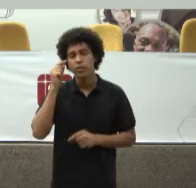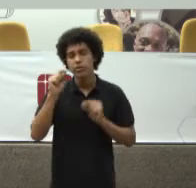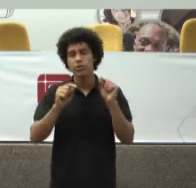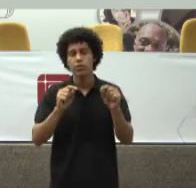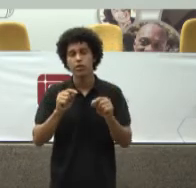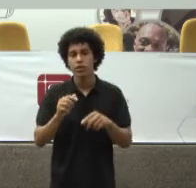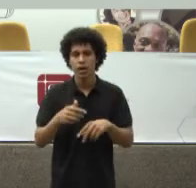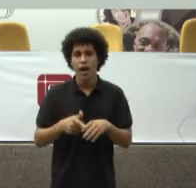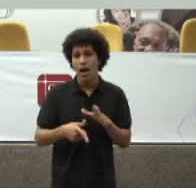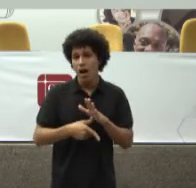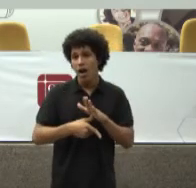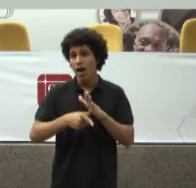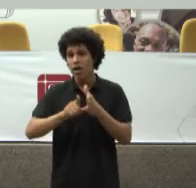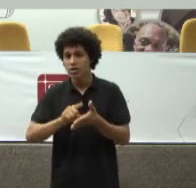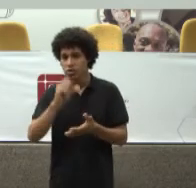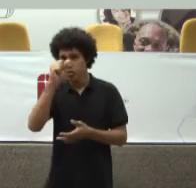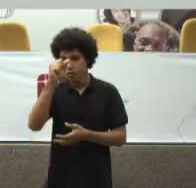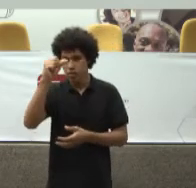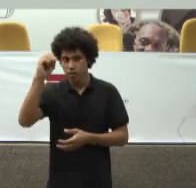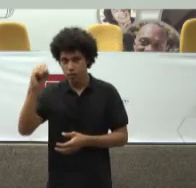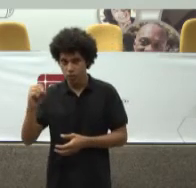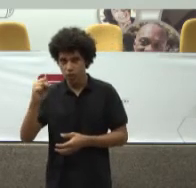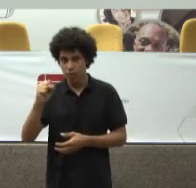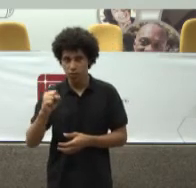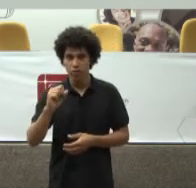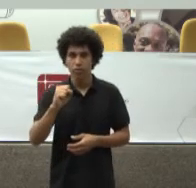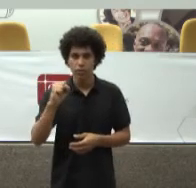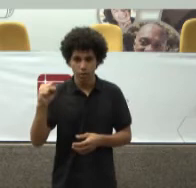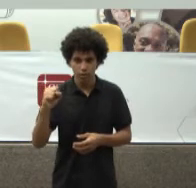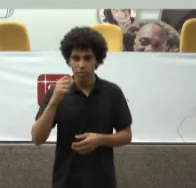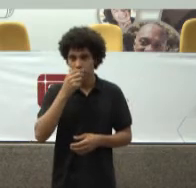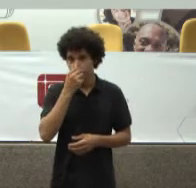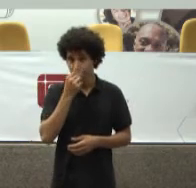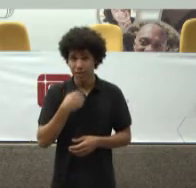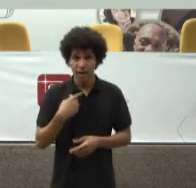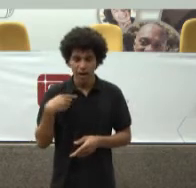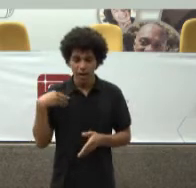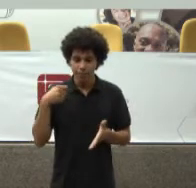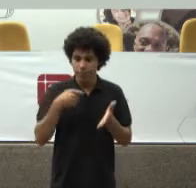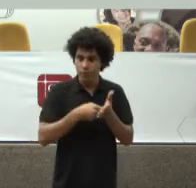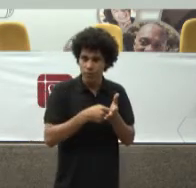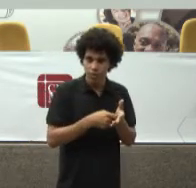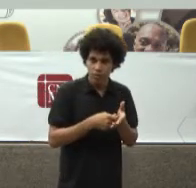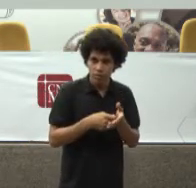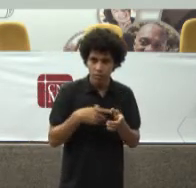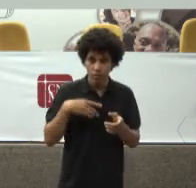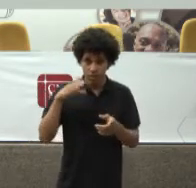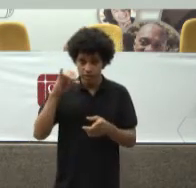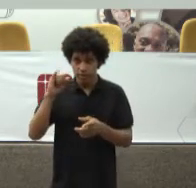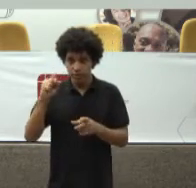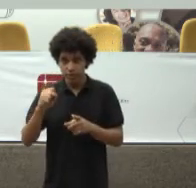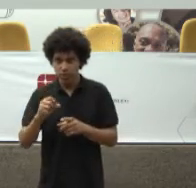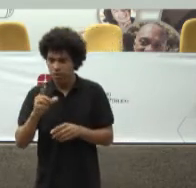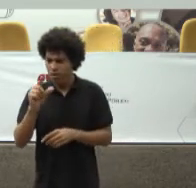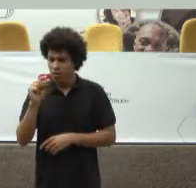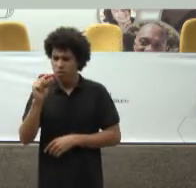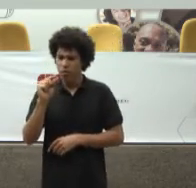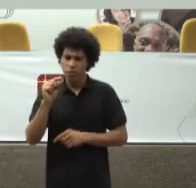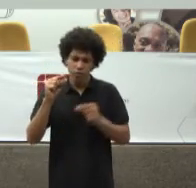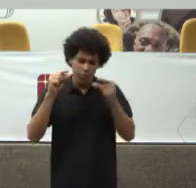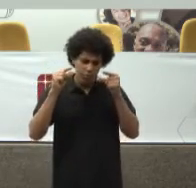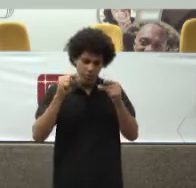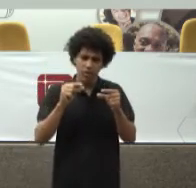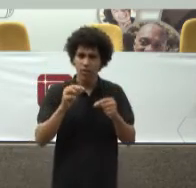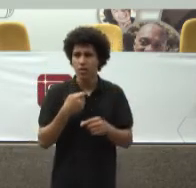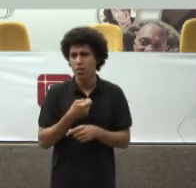atuação Fora da ação civil Era muito pequena Pós 88 Não Pós 88 O